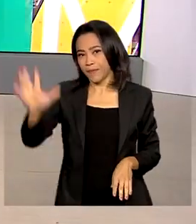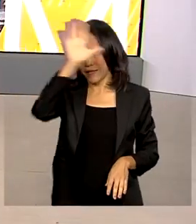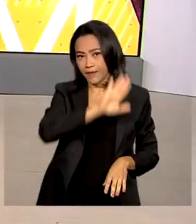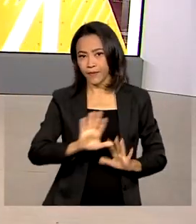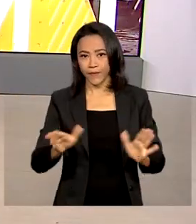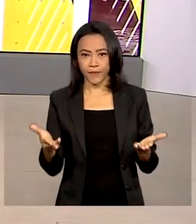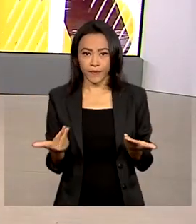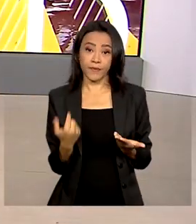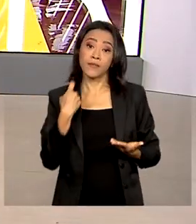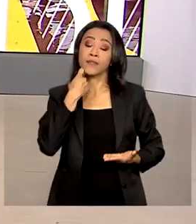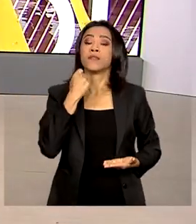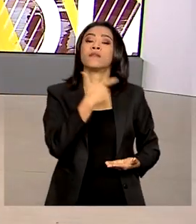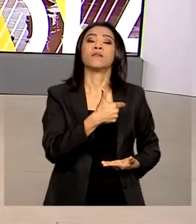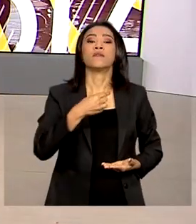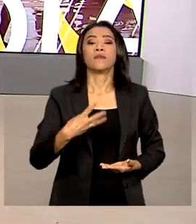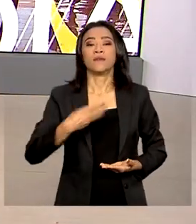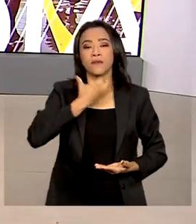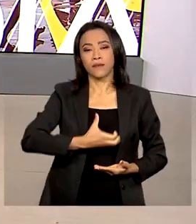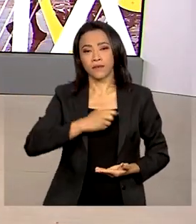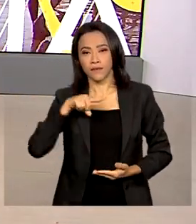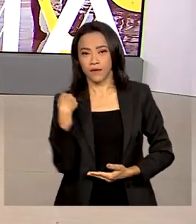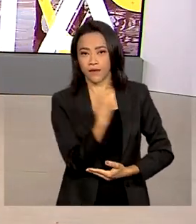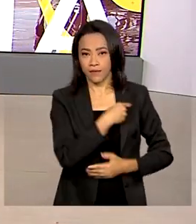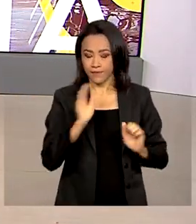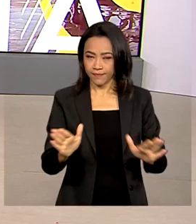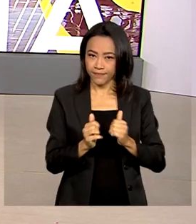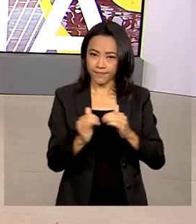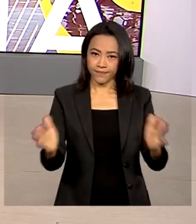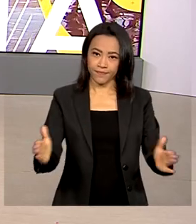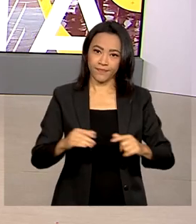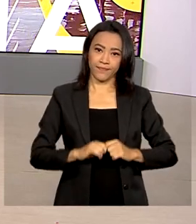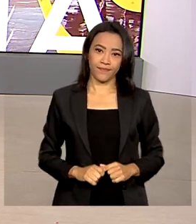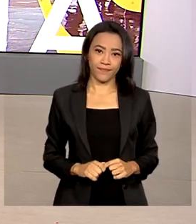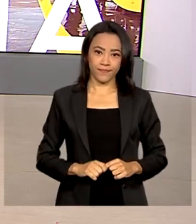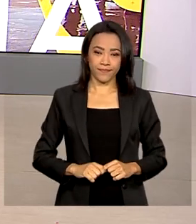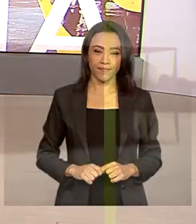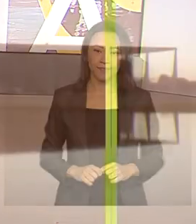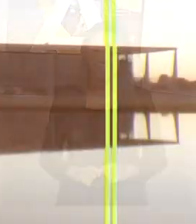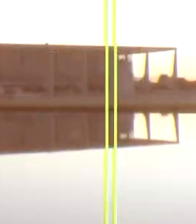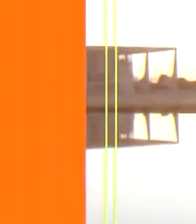Sexta-feira, 23 de dezembro, o Brasil em Dia já está no ar.